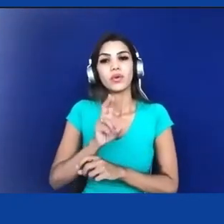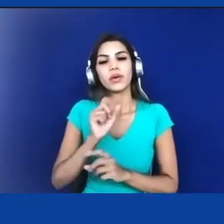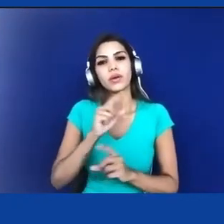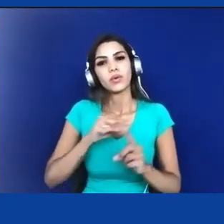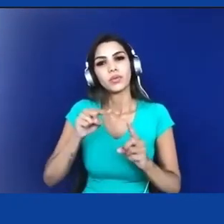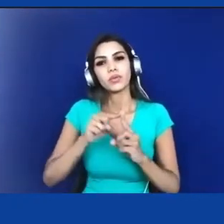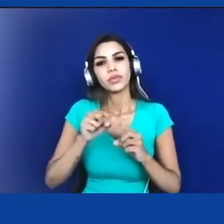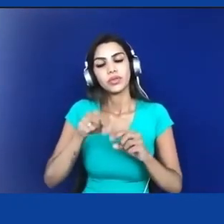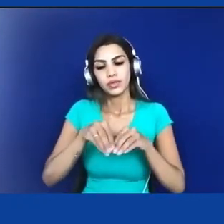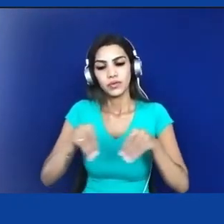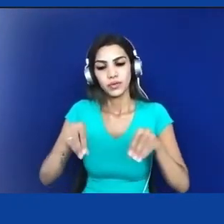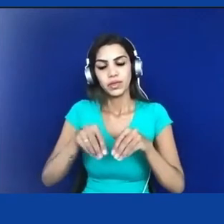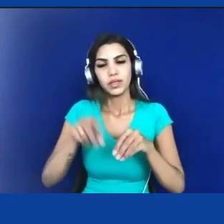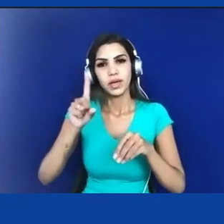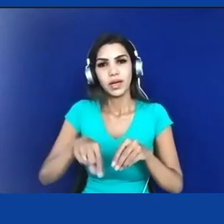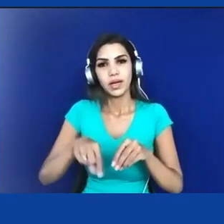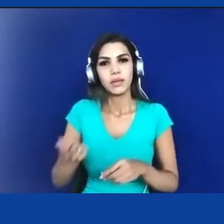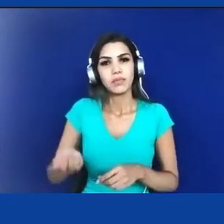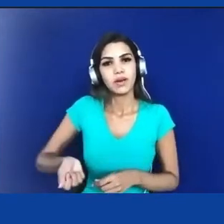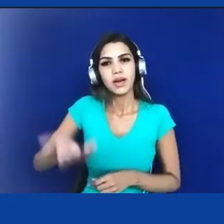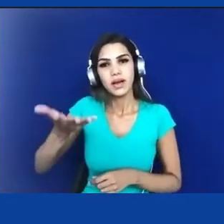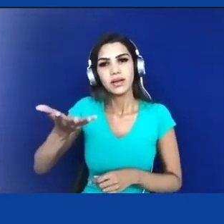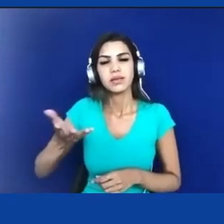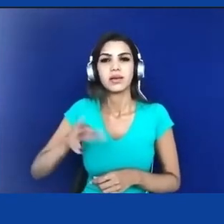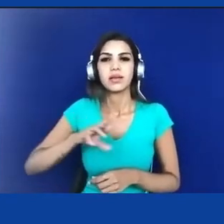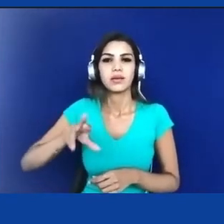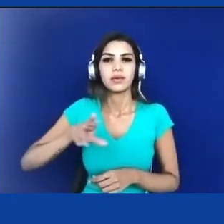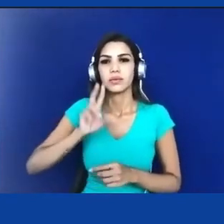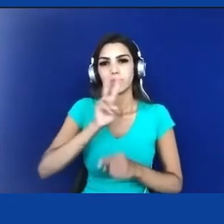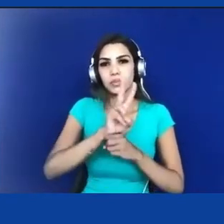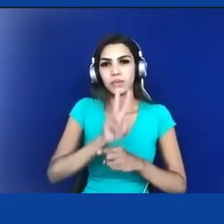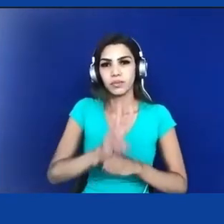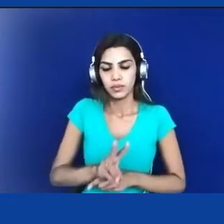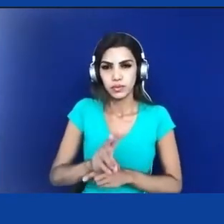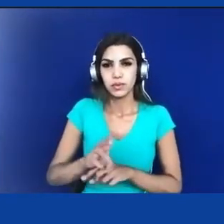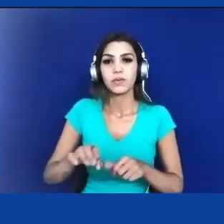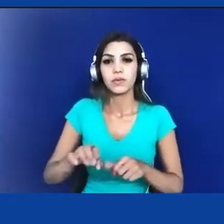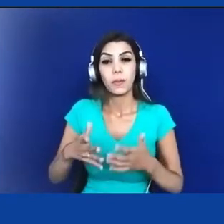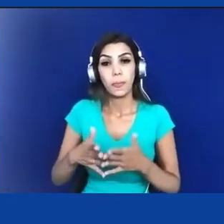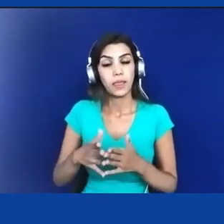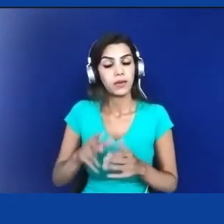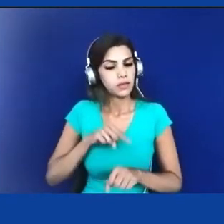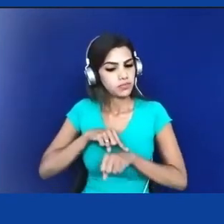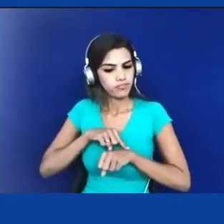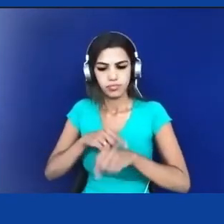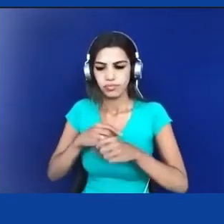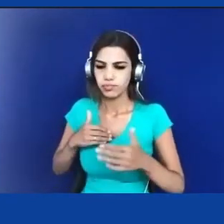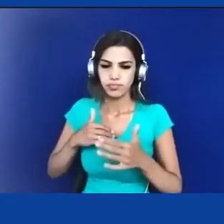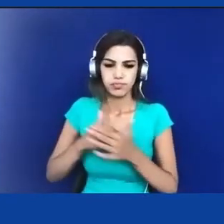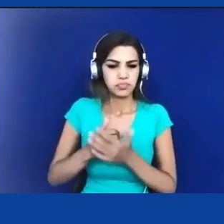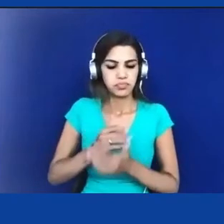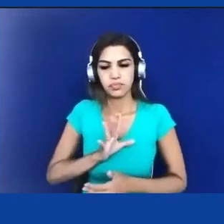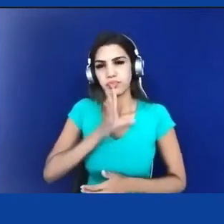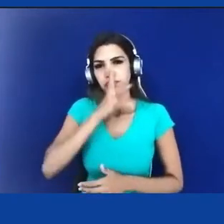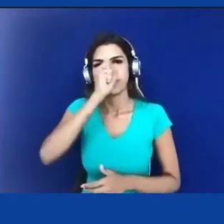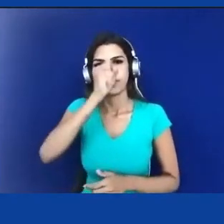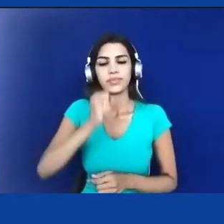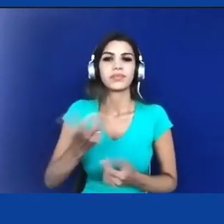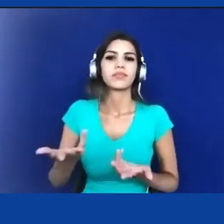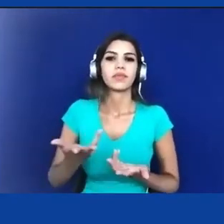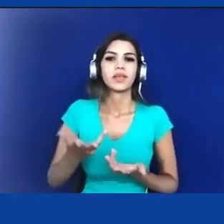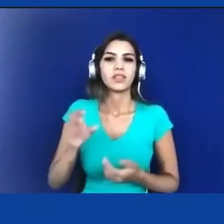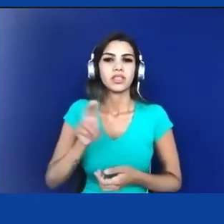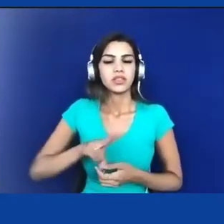ciosamente, fecha aspas. É contra esse imediatismo, inconsequência, ignorância, desperdício, irracionalidade